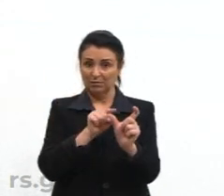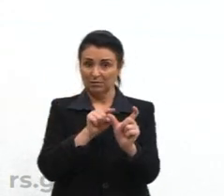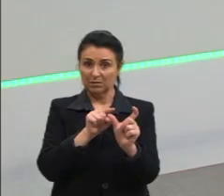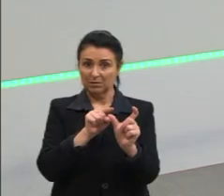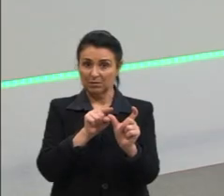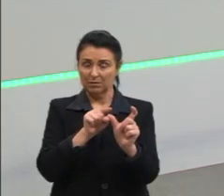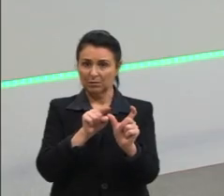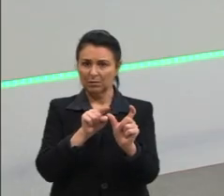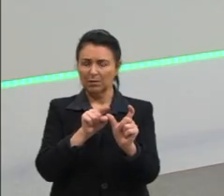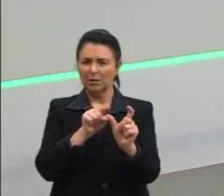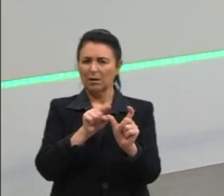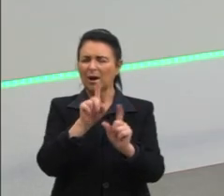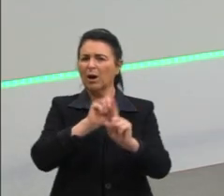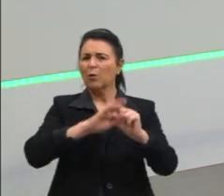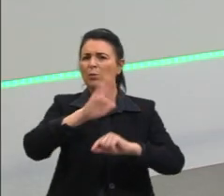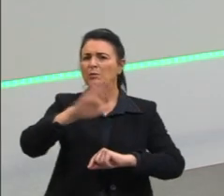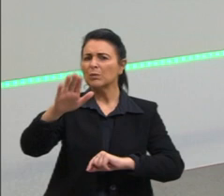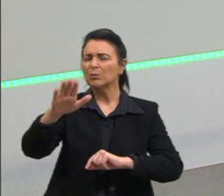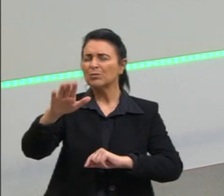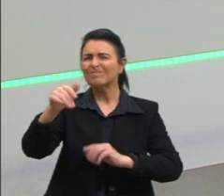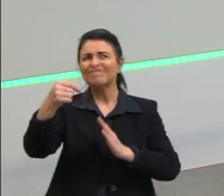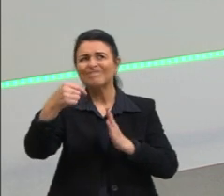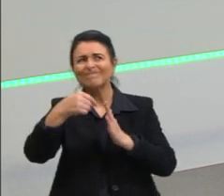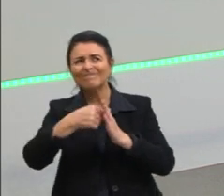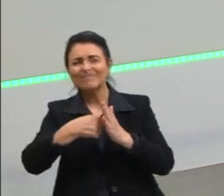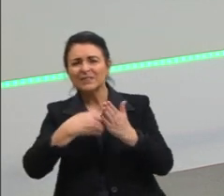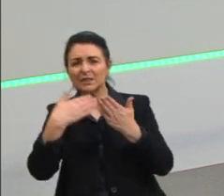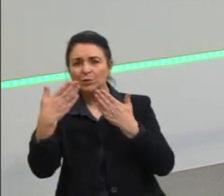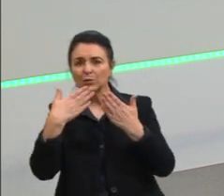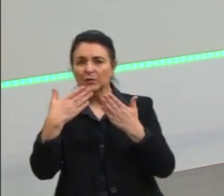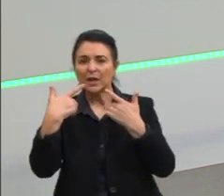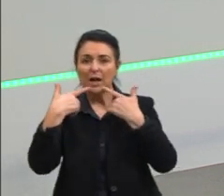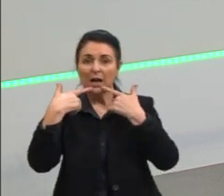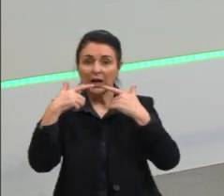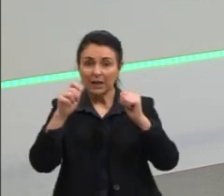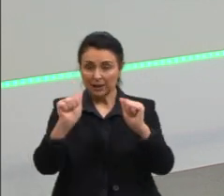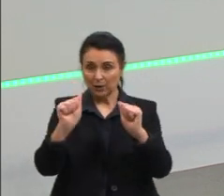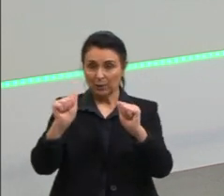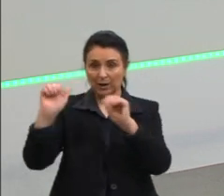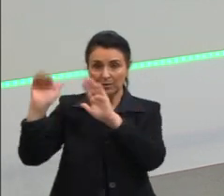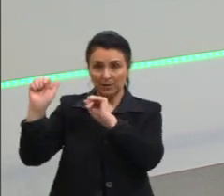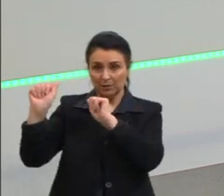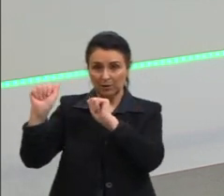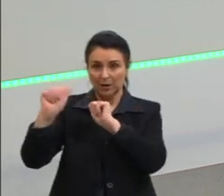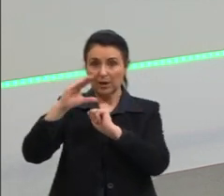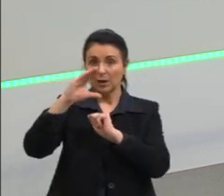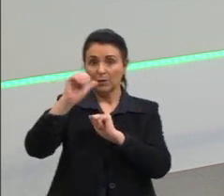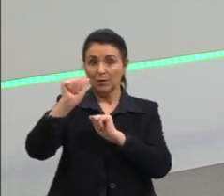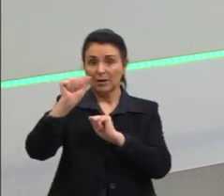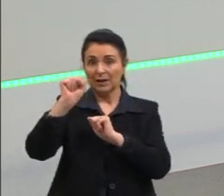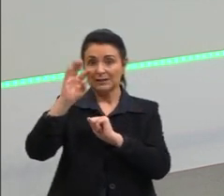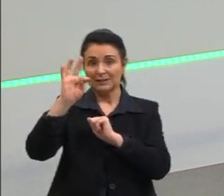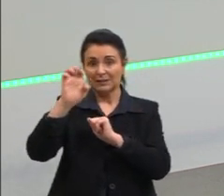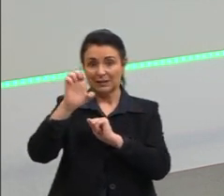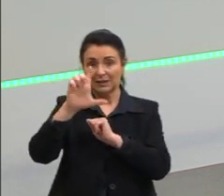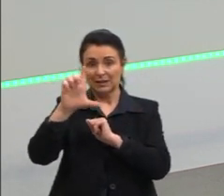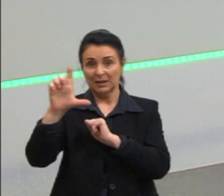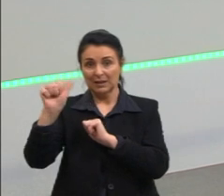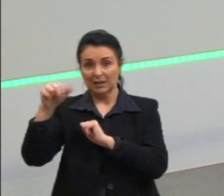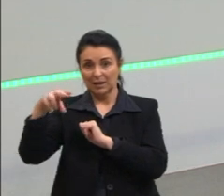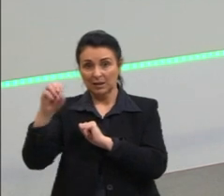Alguns alunos acabam se perguntando se a língua espanhola e a língua castelhana é o mesmo idioma.